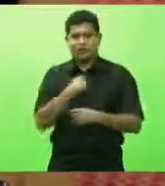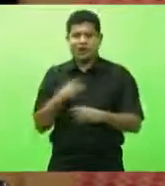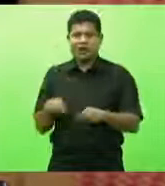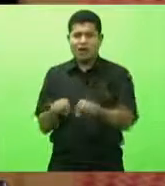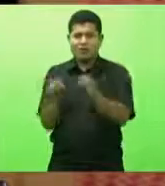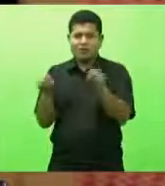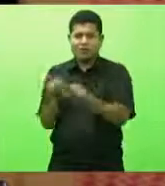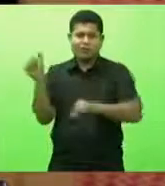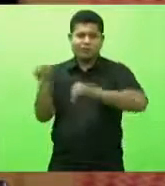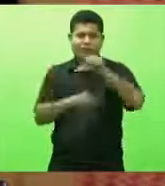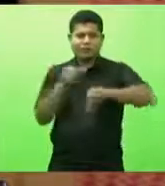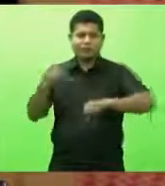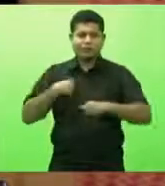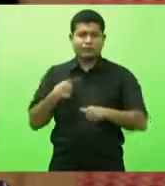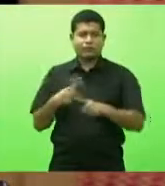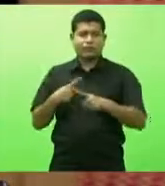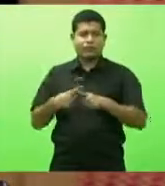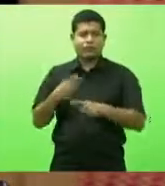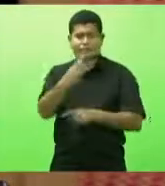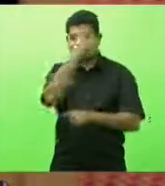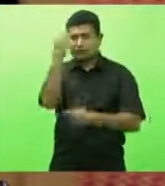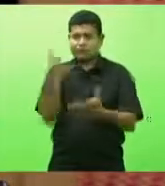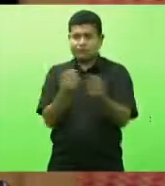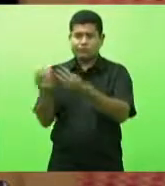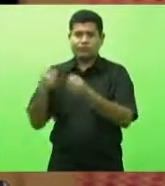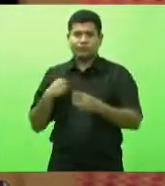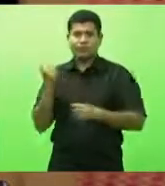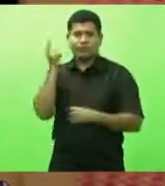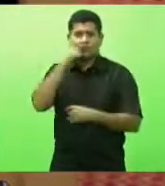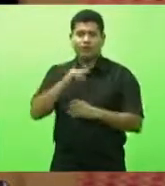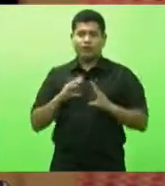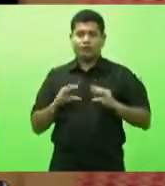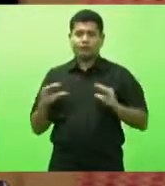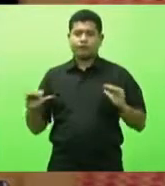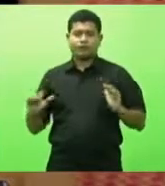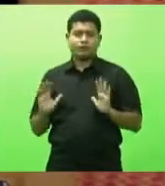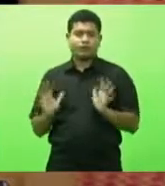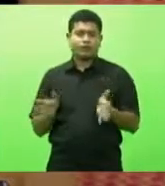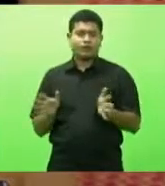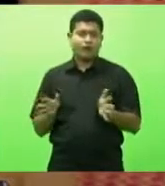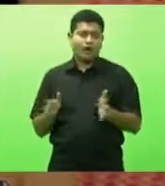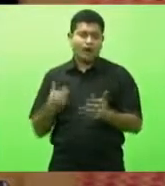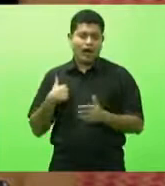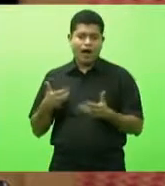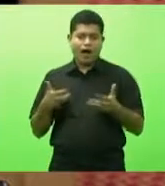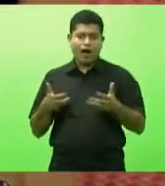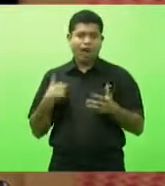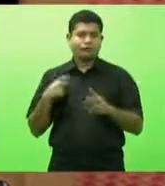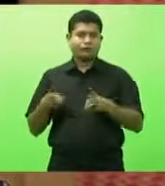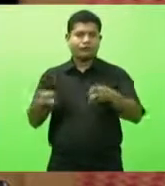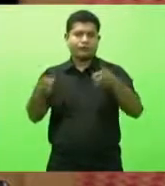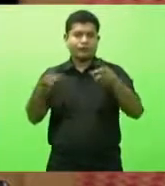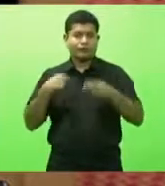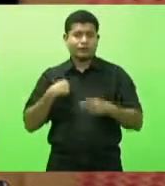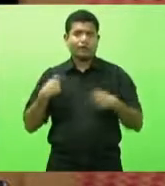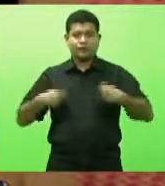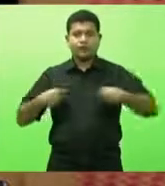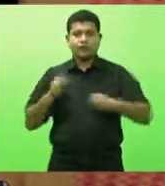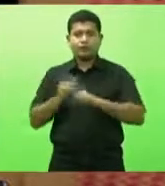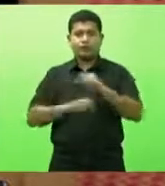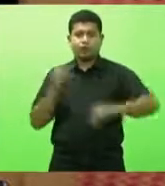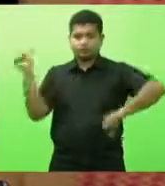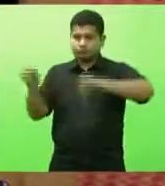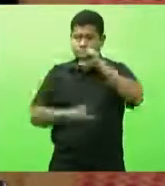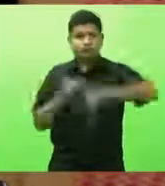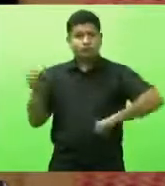pessoa se acomoda, quando o grupo se acomoda, e precisa sim, ter um choque, então, só quero dizer